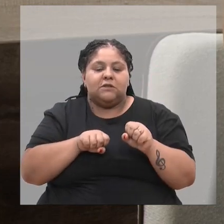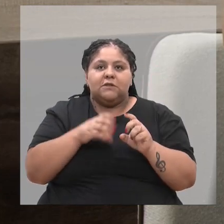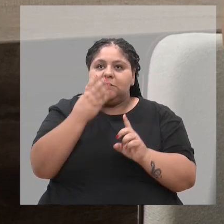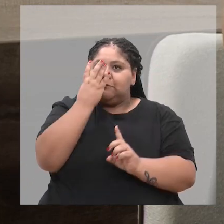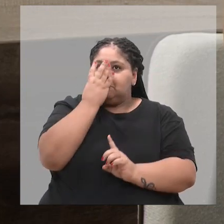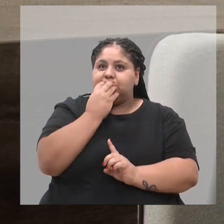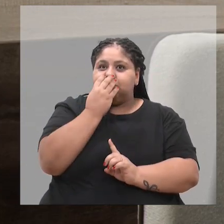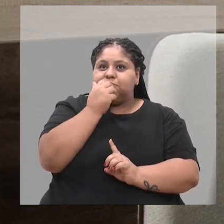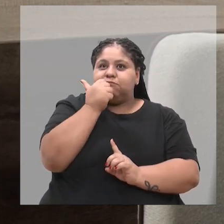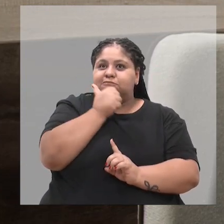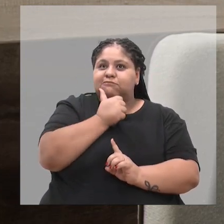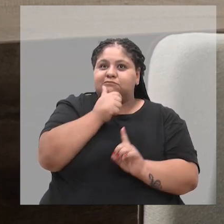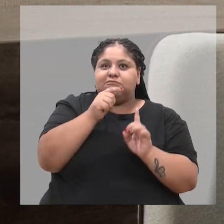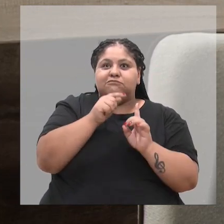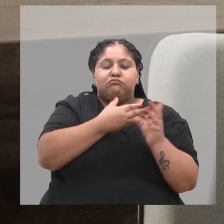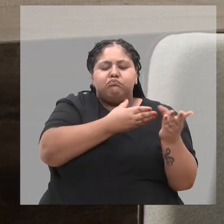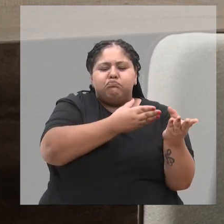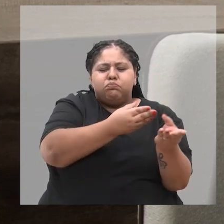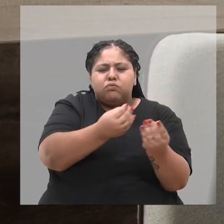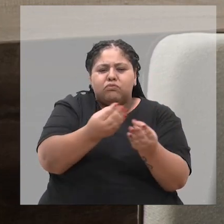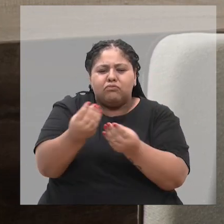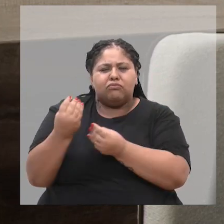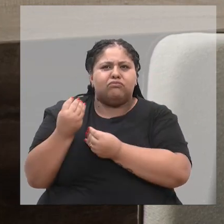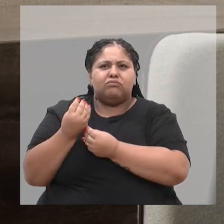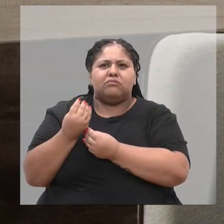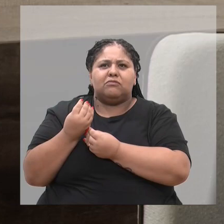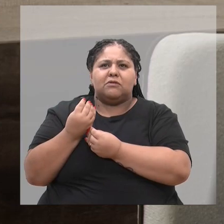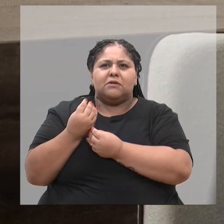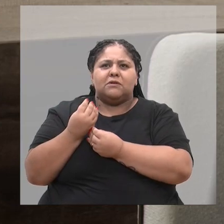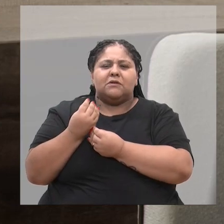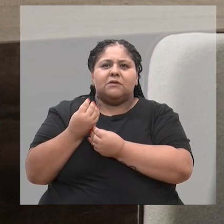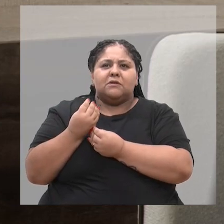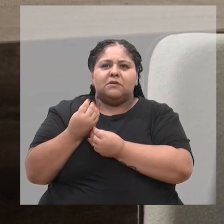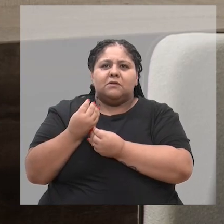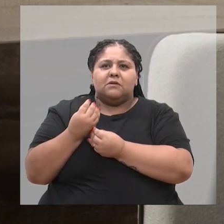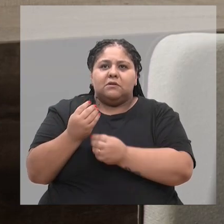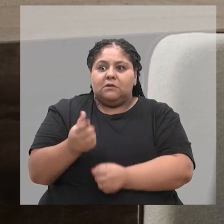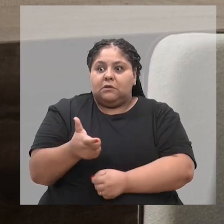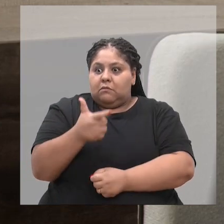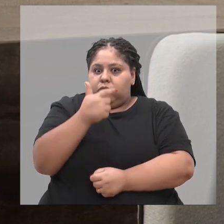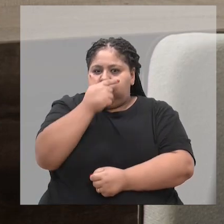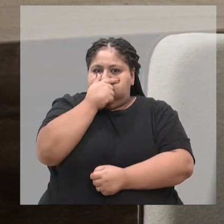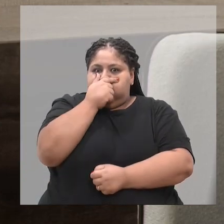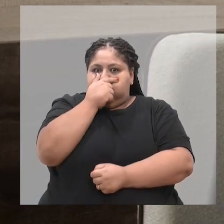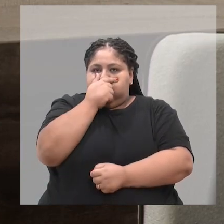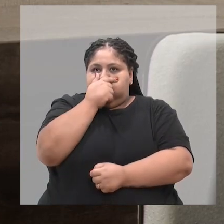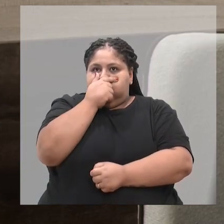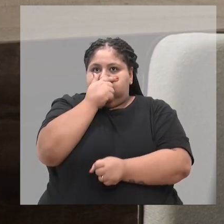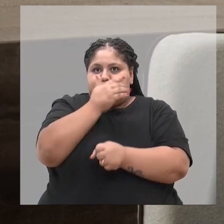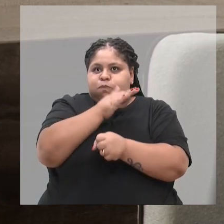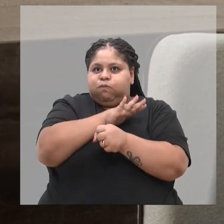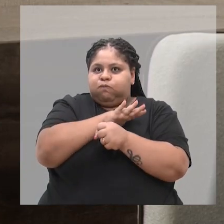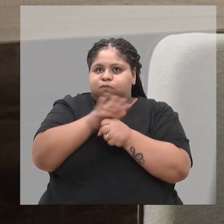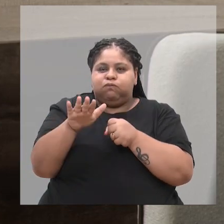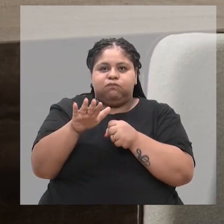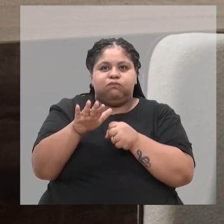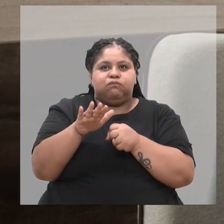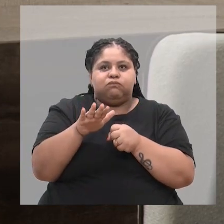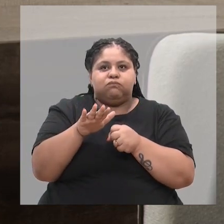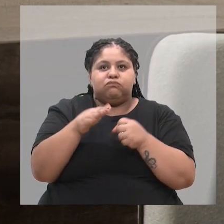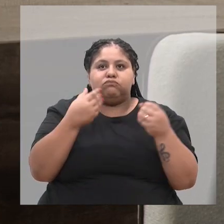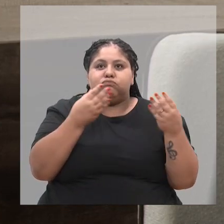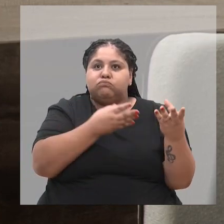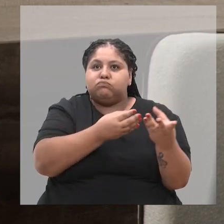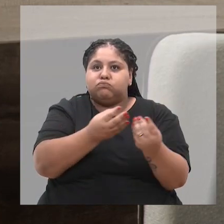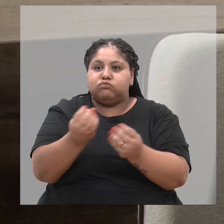da rua, que eram muitas, muitas. Acumulou lá nas... Acumulou, mas salvou de muitos